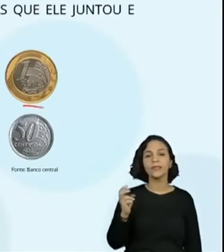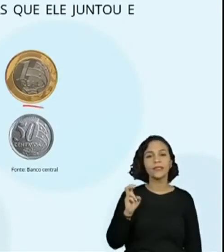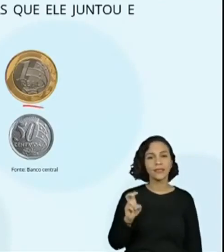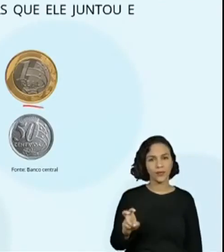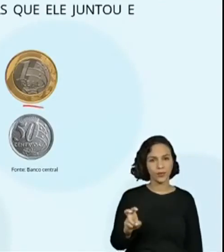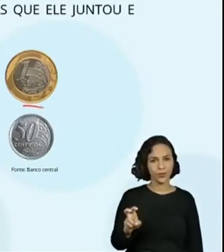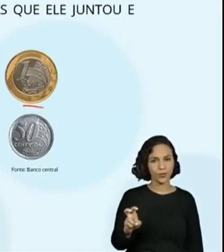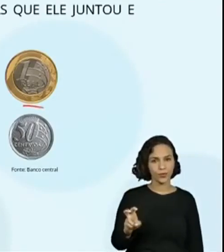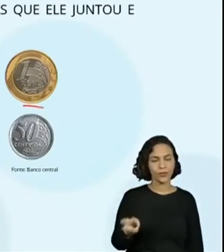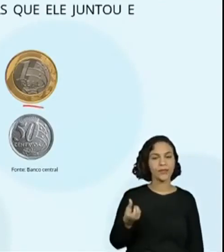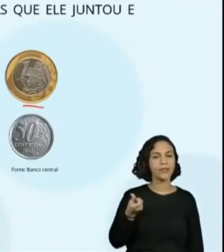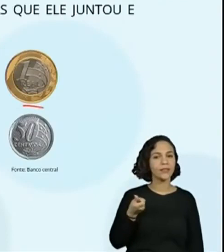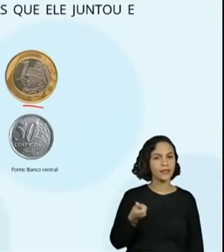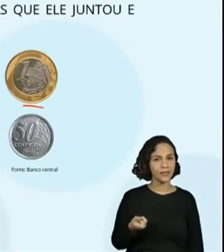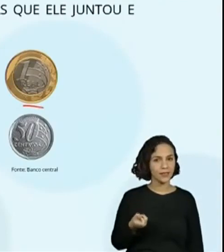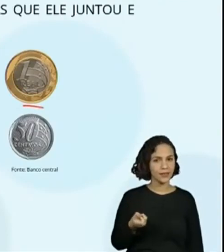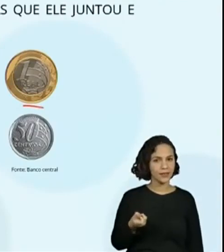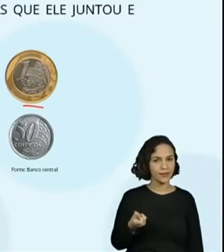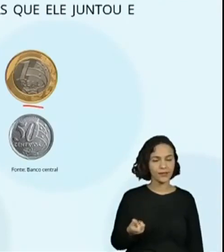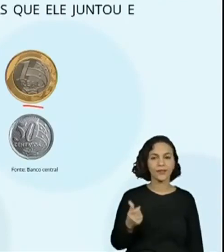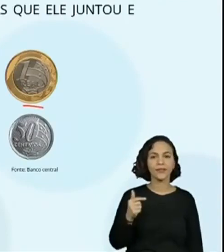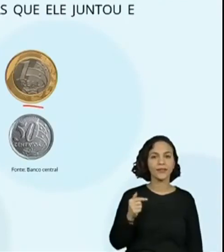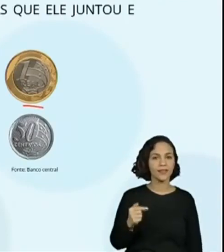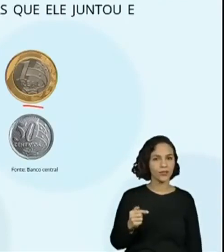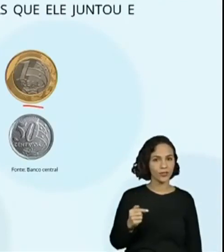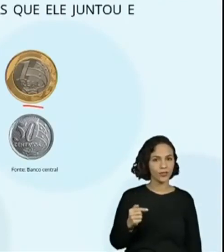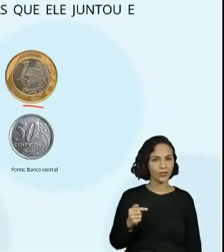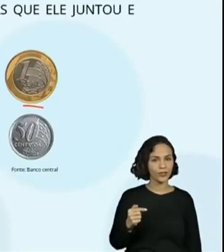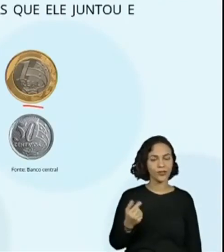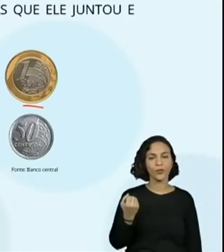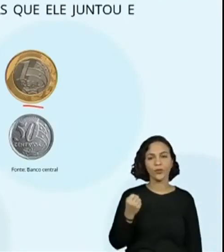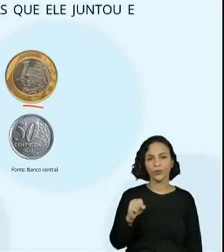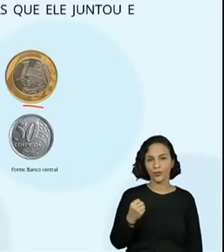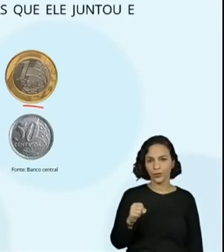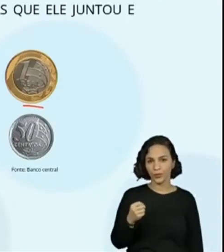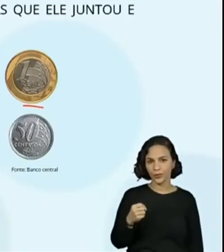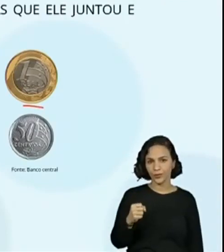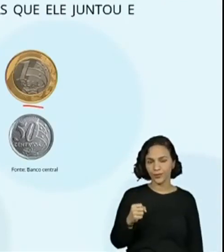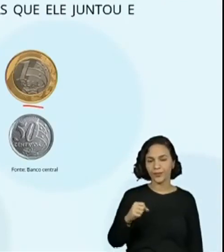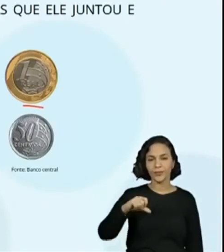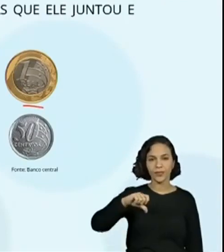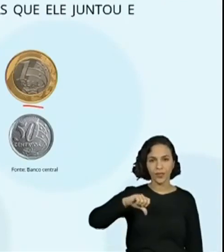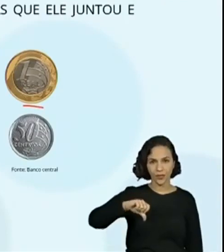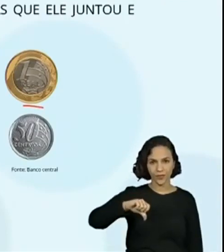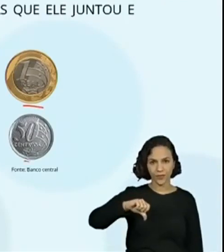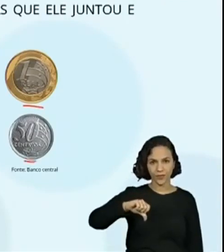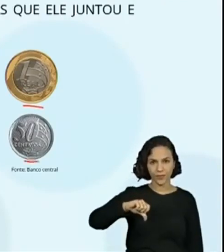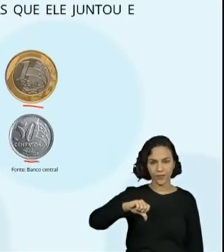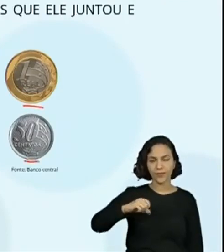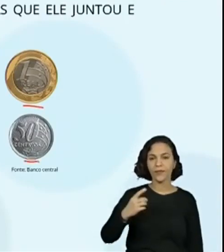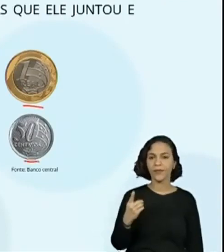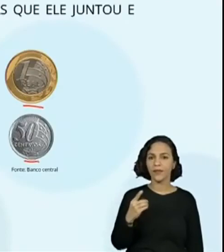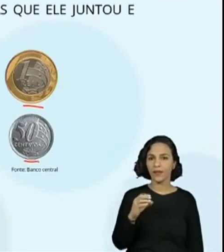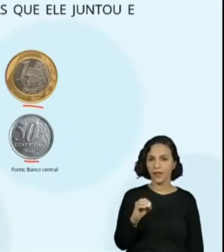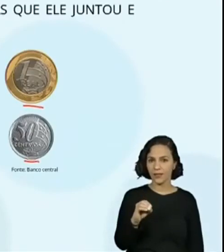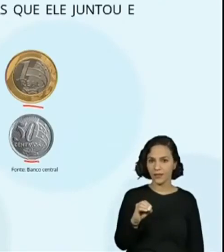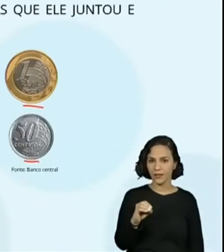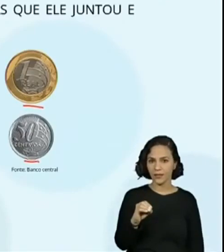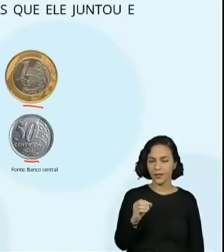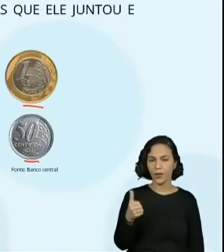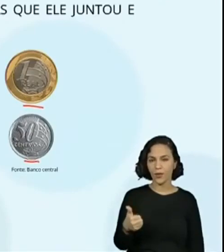cinco, seis, sete, oito, nove, dez,